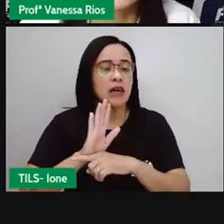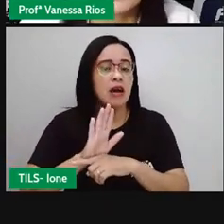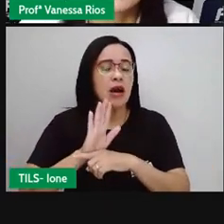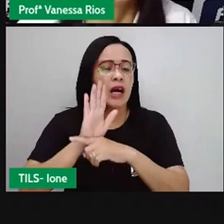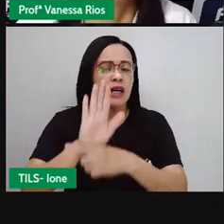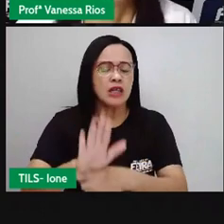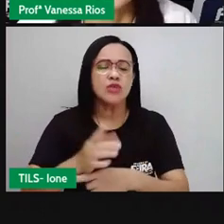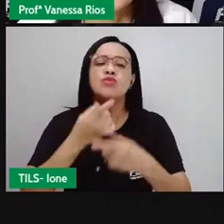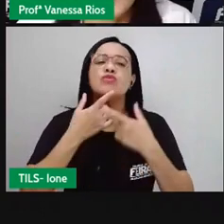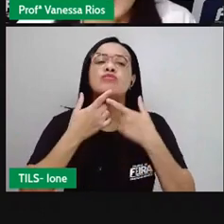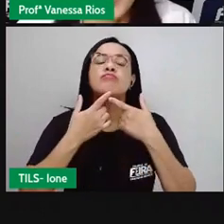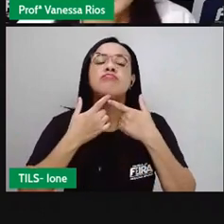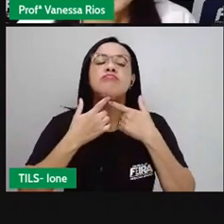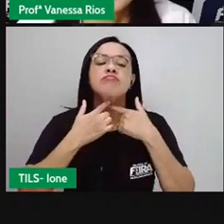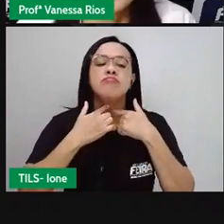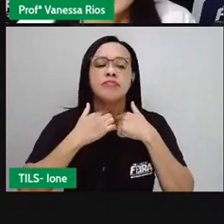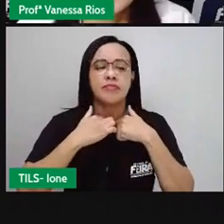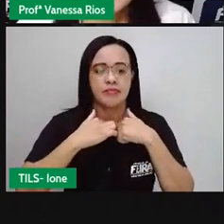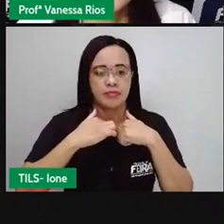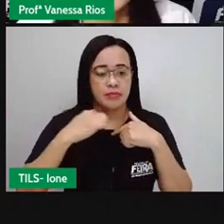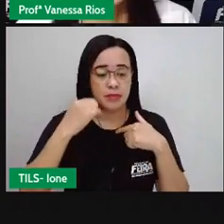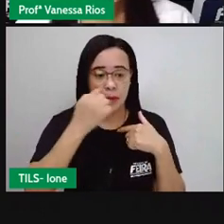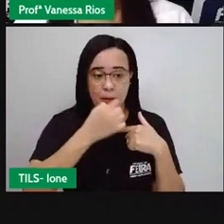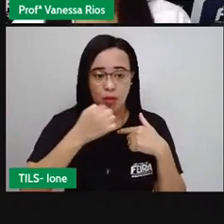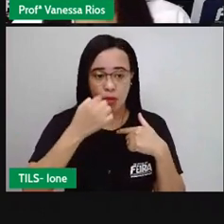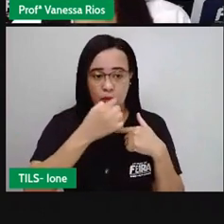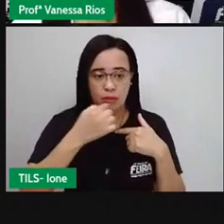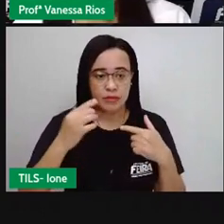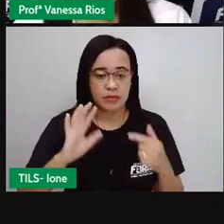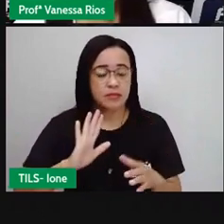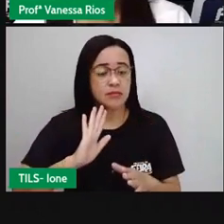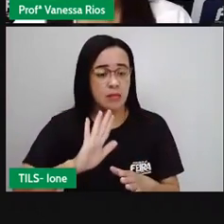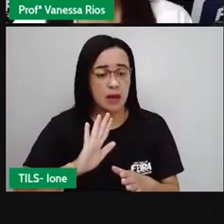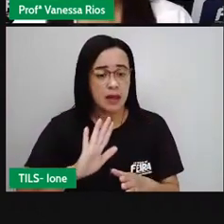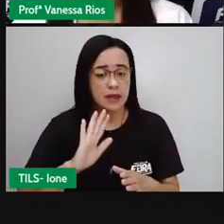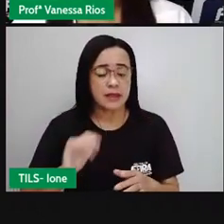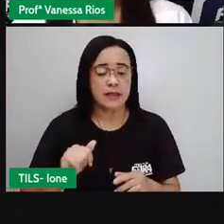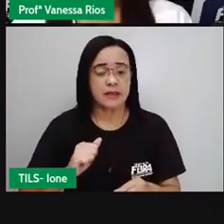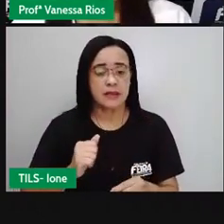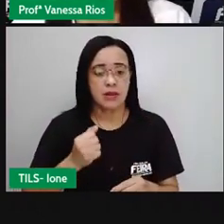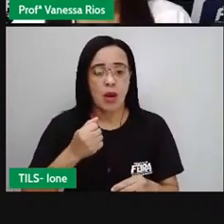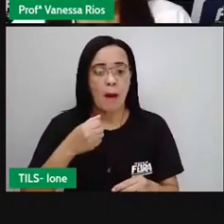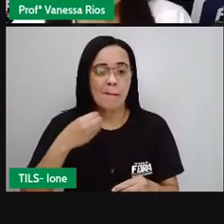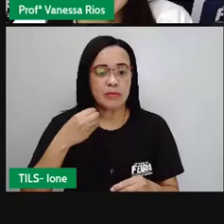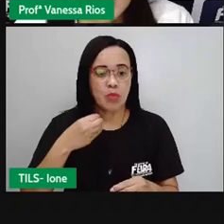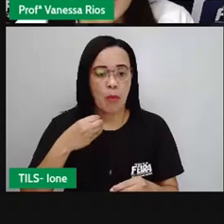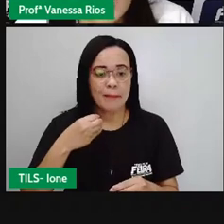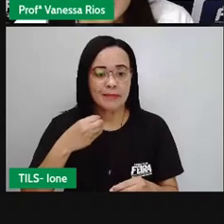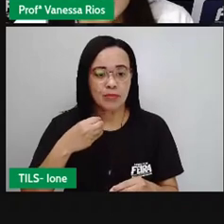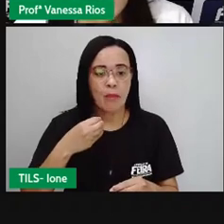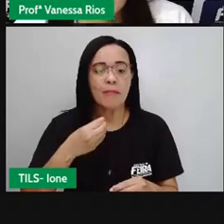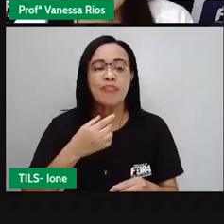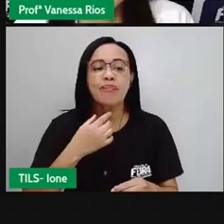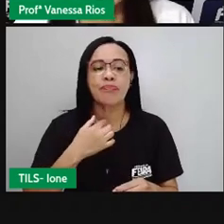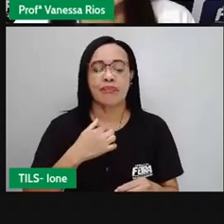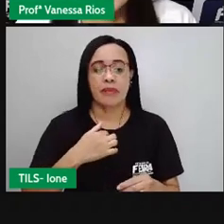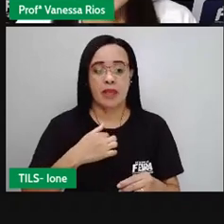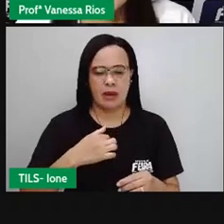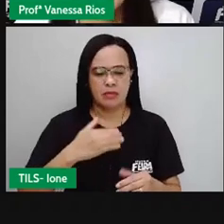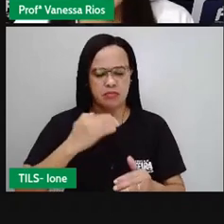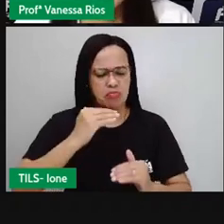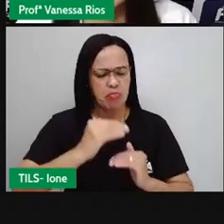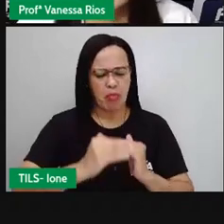comece na boca. Mas aí, a partir do momento que o bolo alimentar, ele é engolido, qual é o